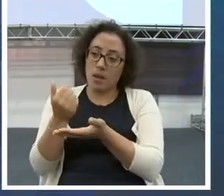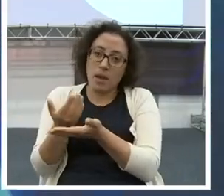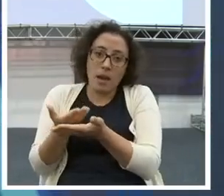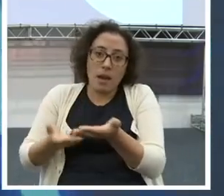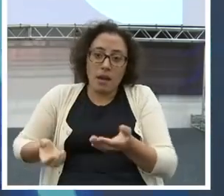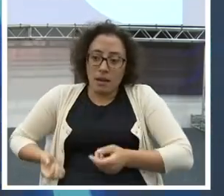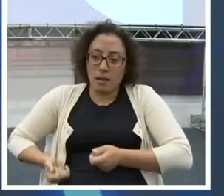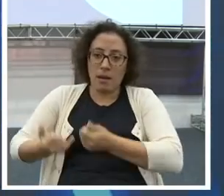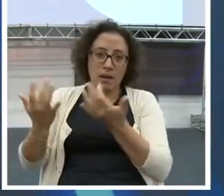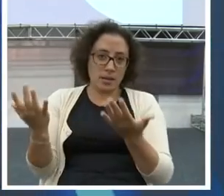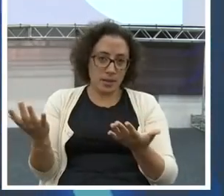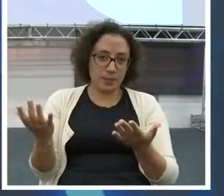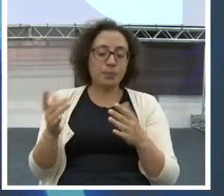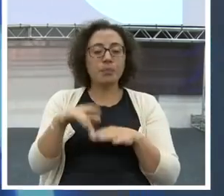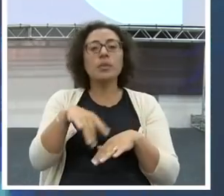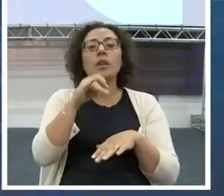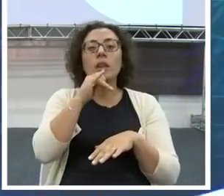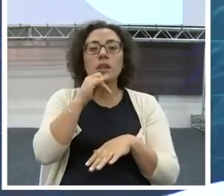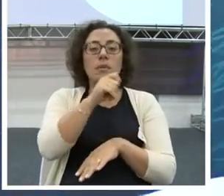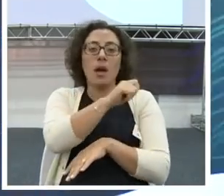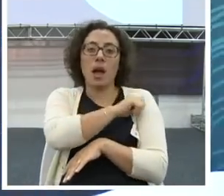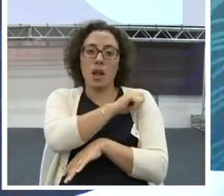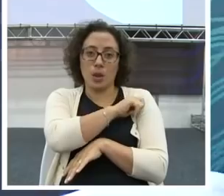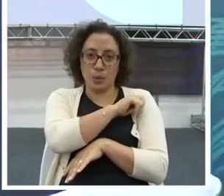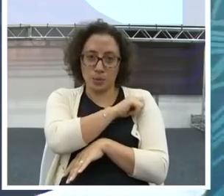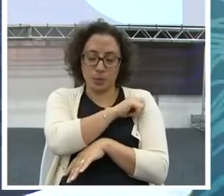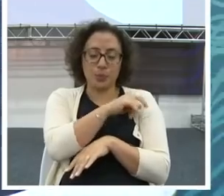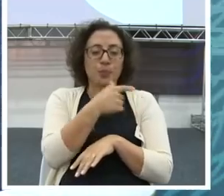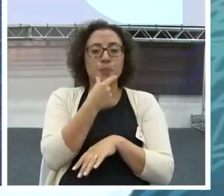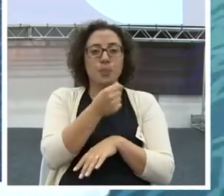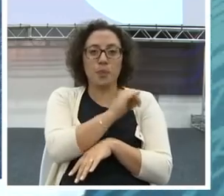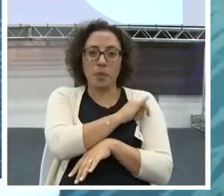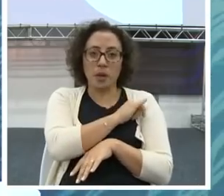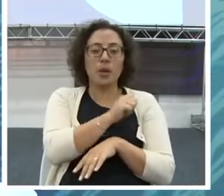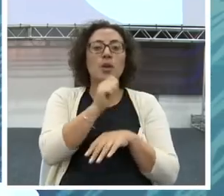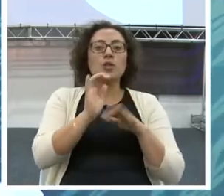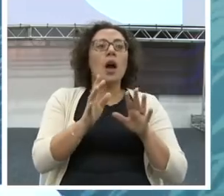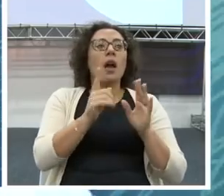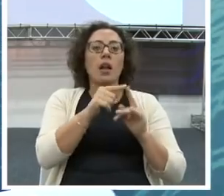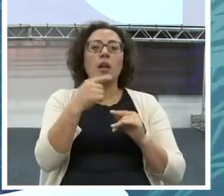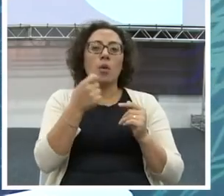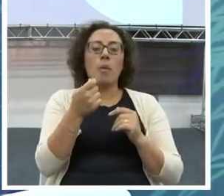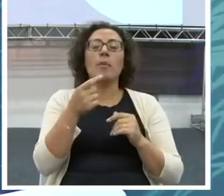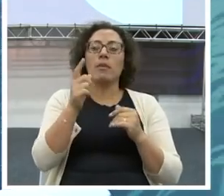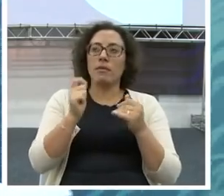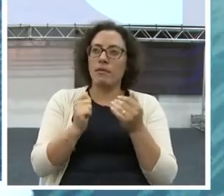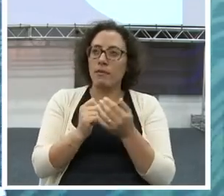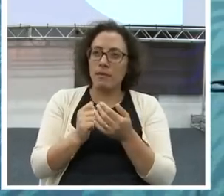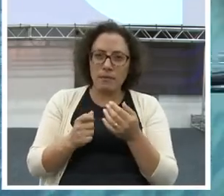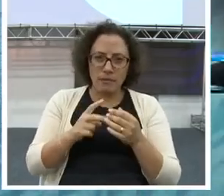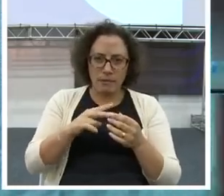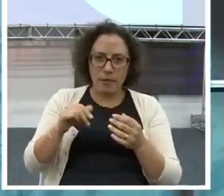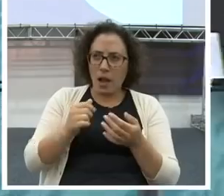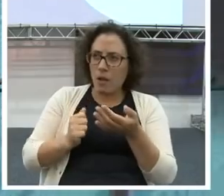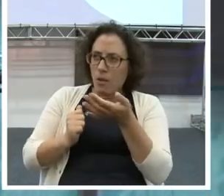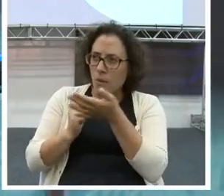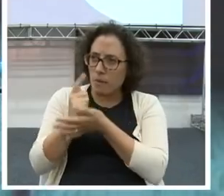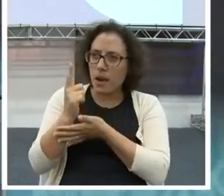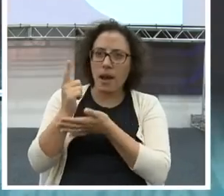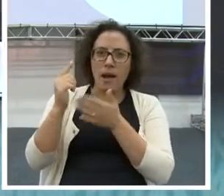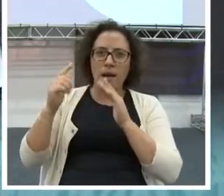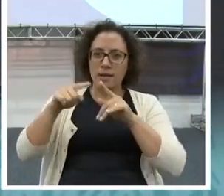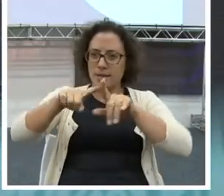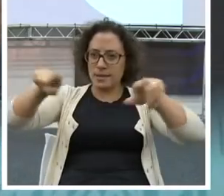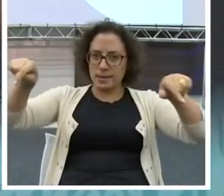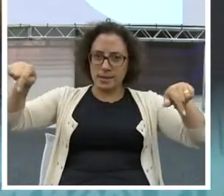ia comprar uma sala comercial lá no Rio de Janeiro. No Shopping Barro World. A sala custava 45 mil